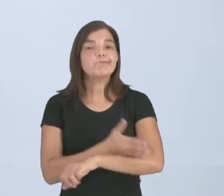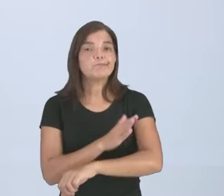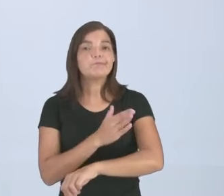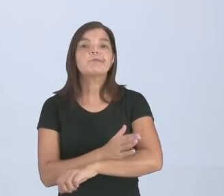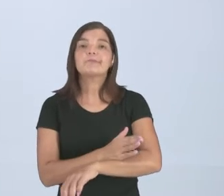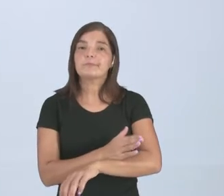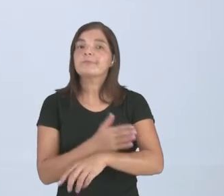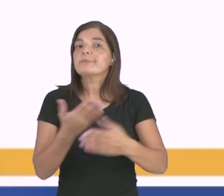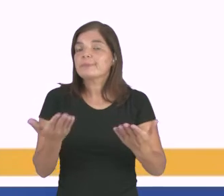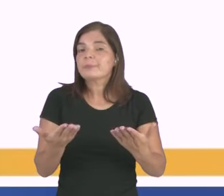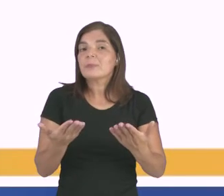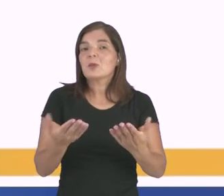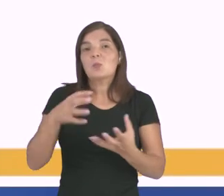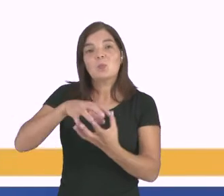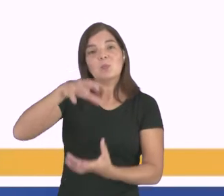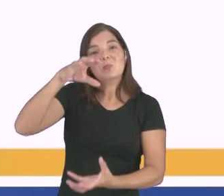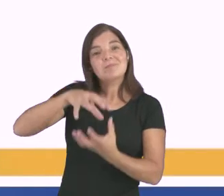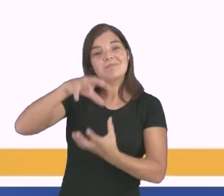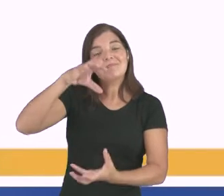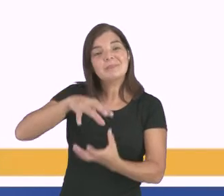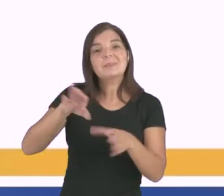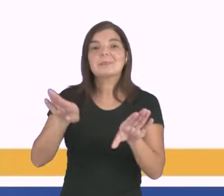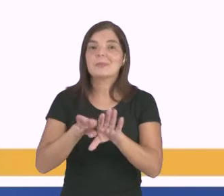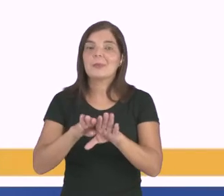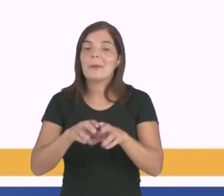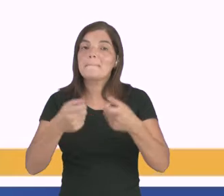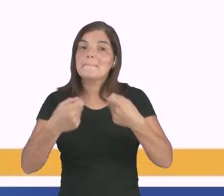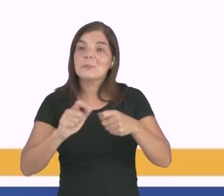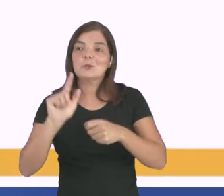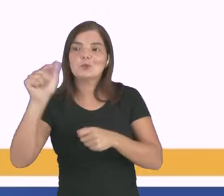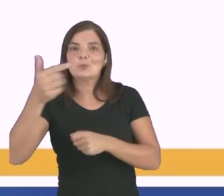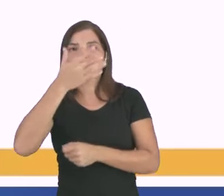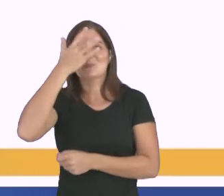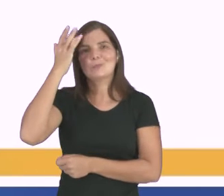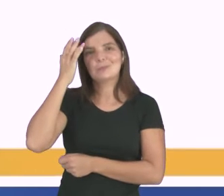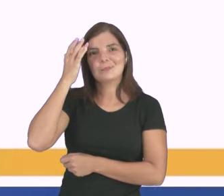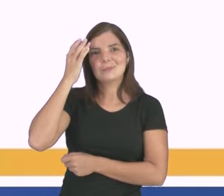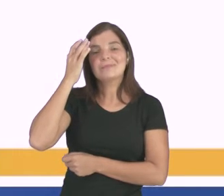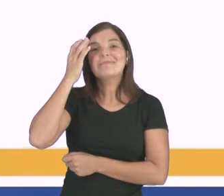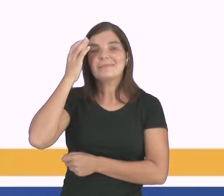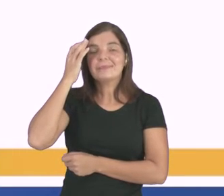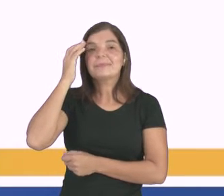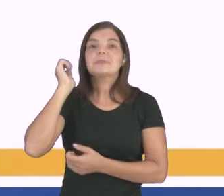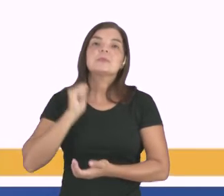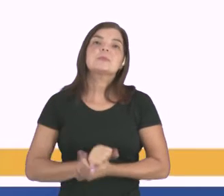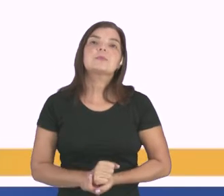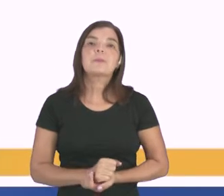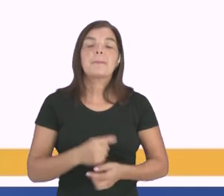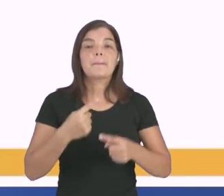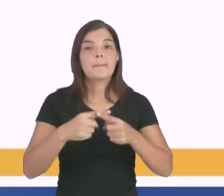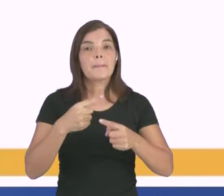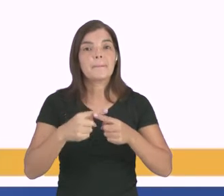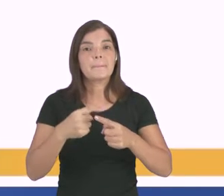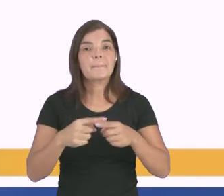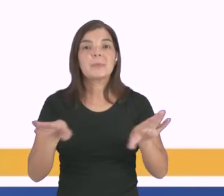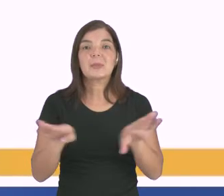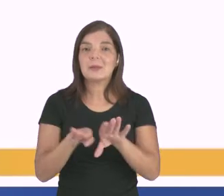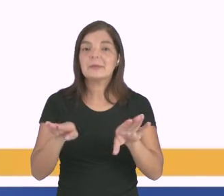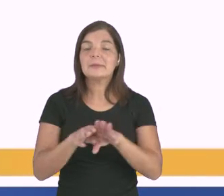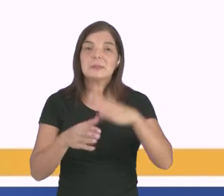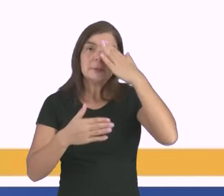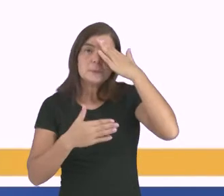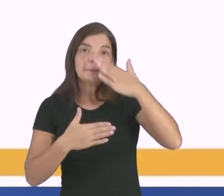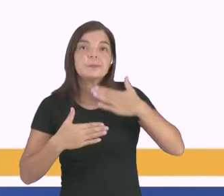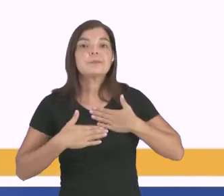por idosos que vão estar dependentes de outro, né? Já que eu falei para vocês, possui limitações de capacidades